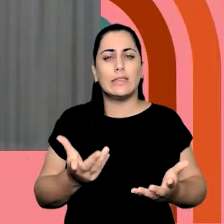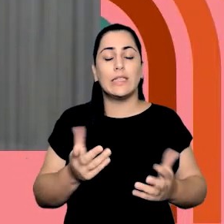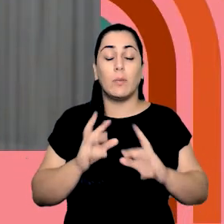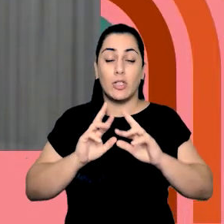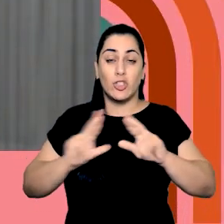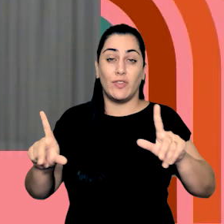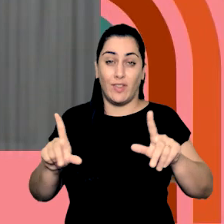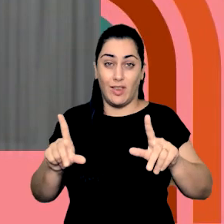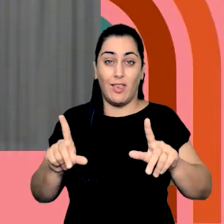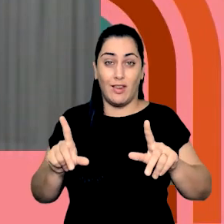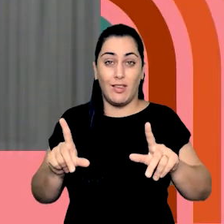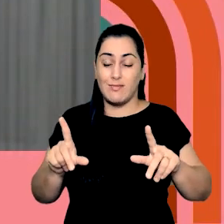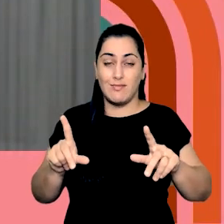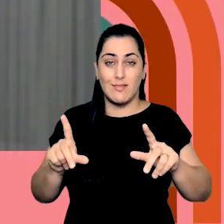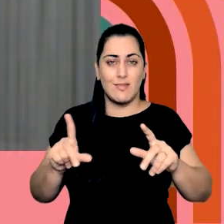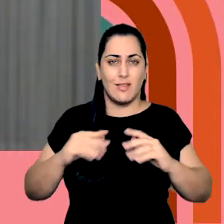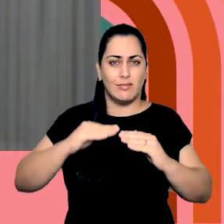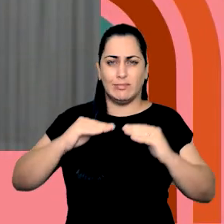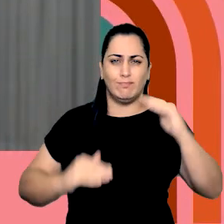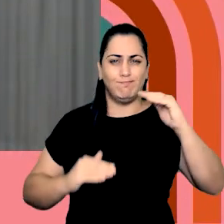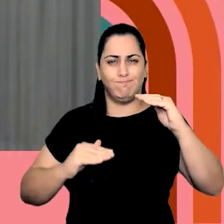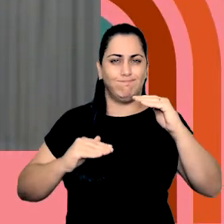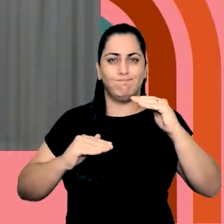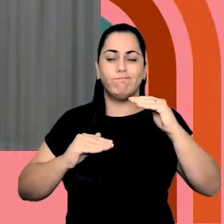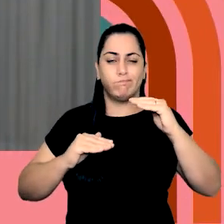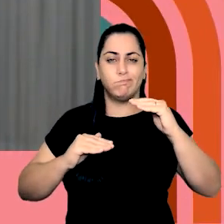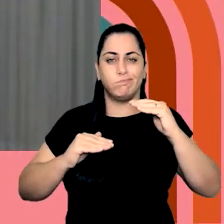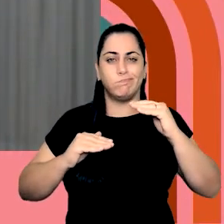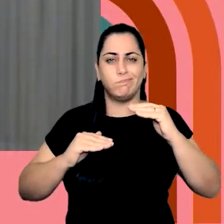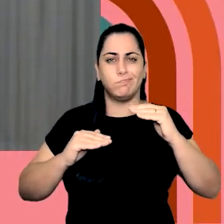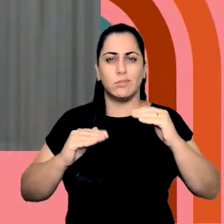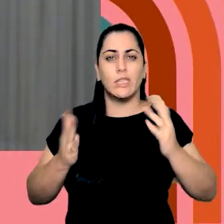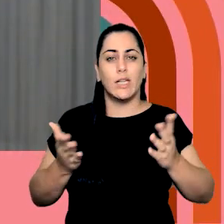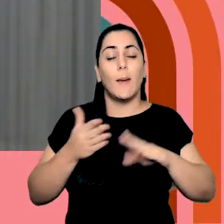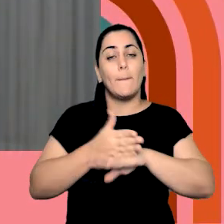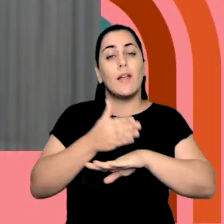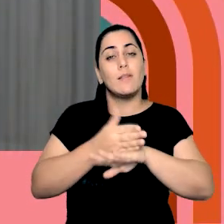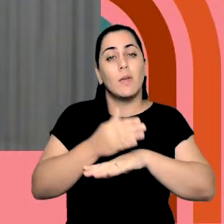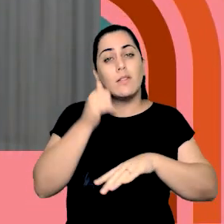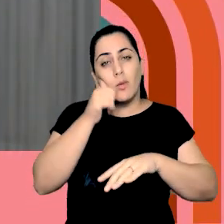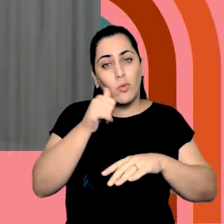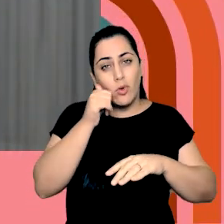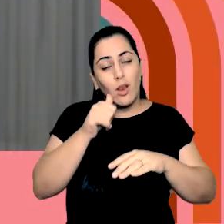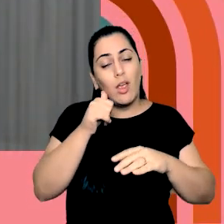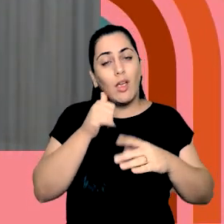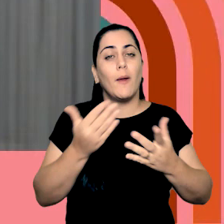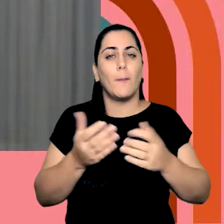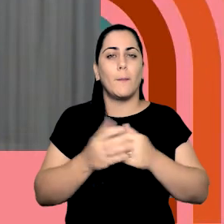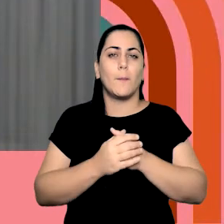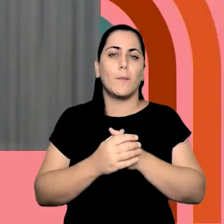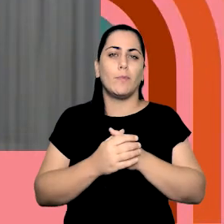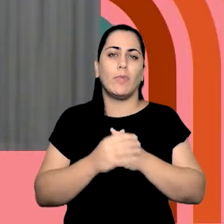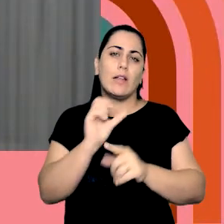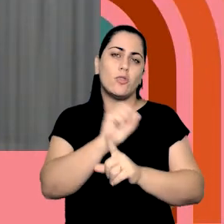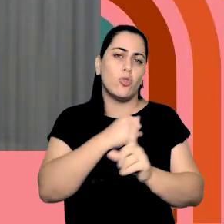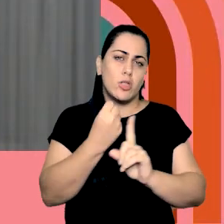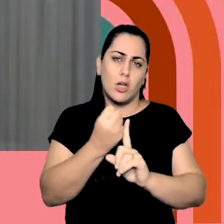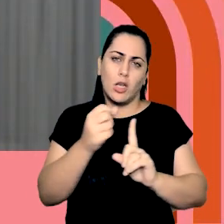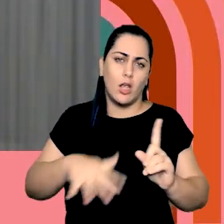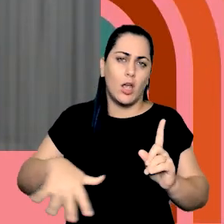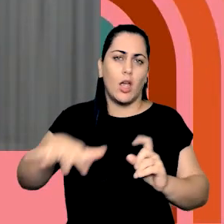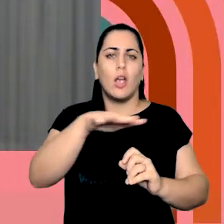diferença mesmo, uma disparidade de participação feminina na sociedade,